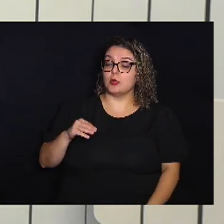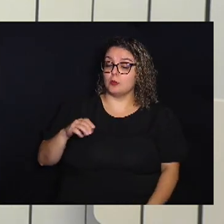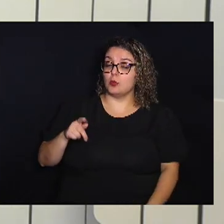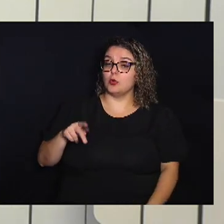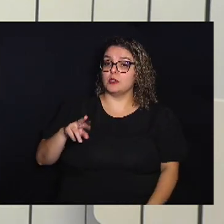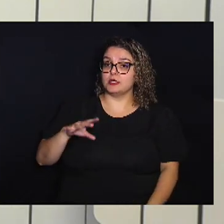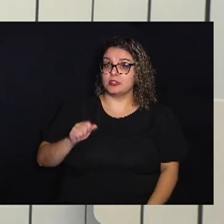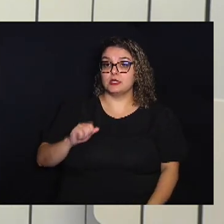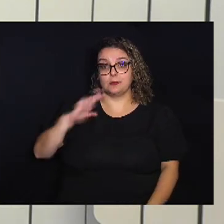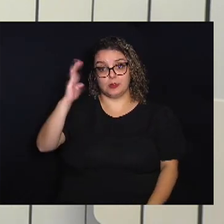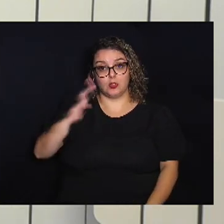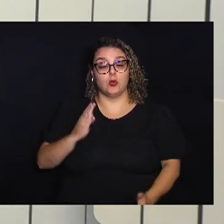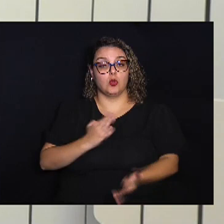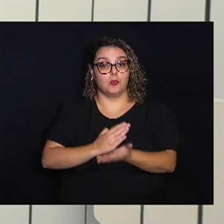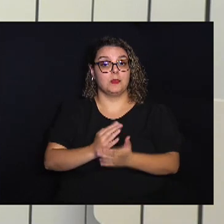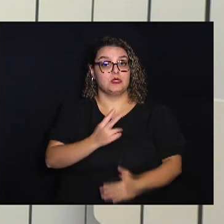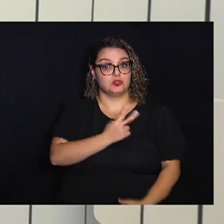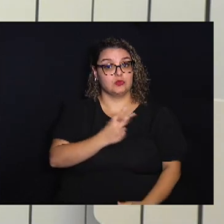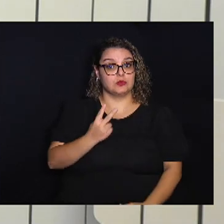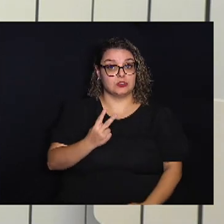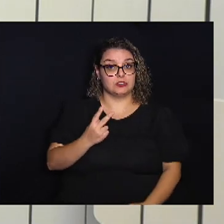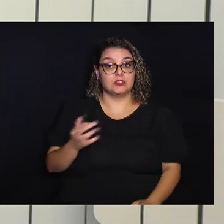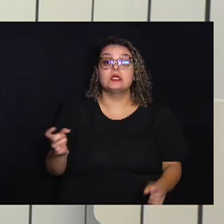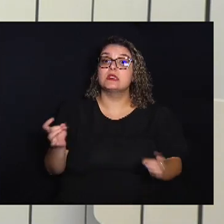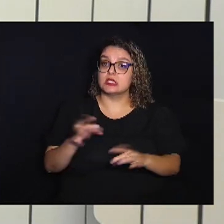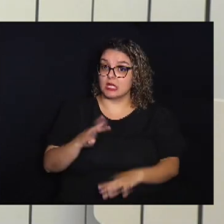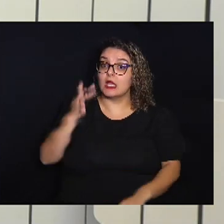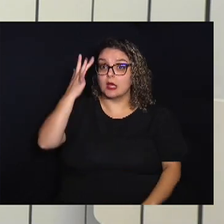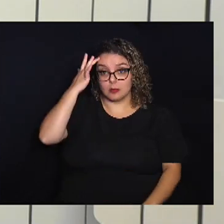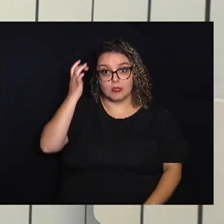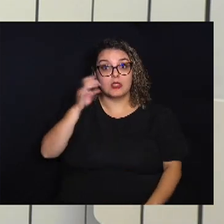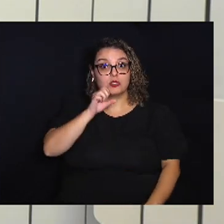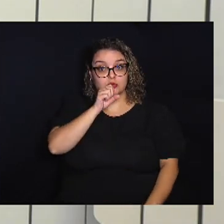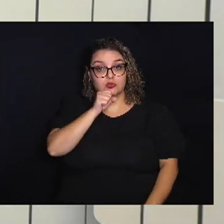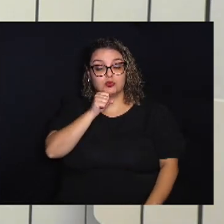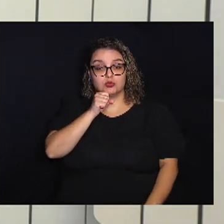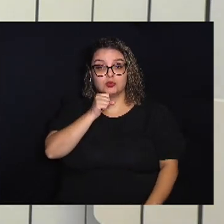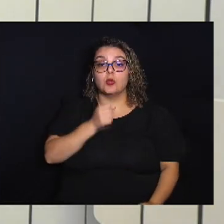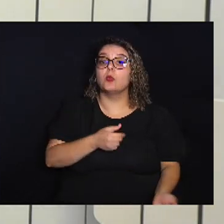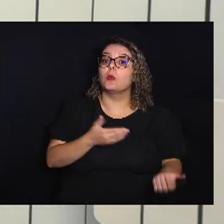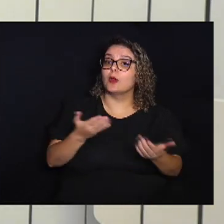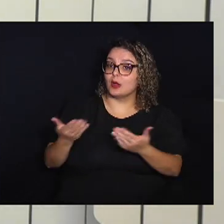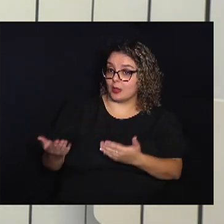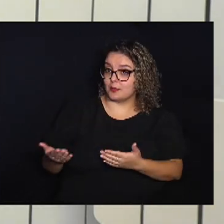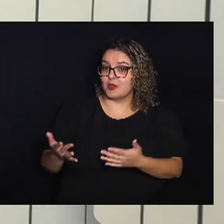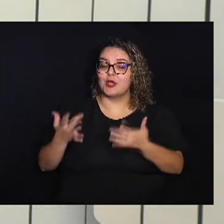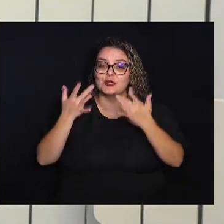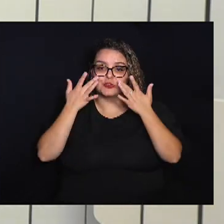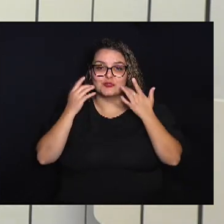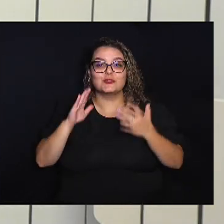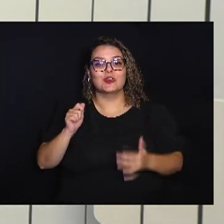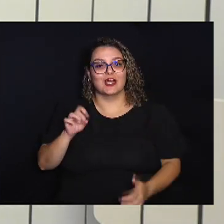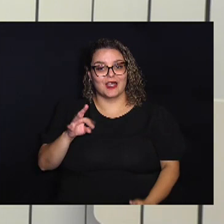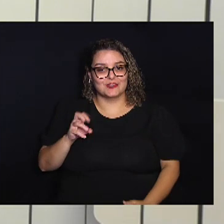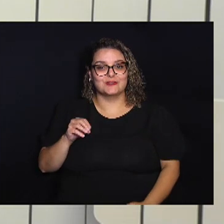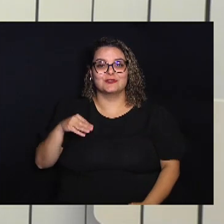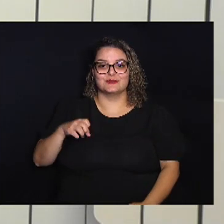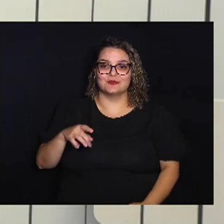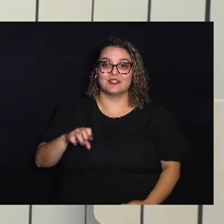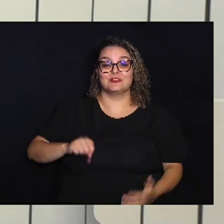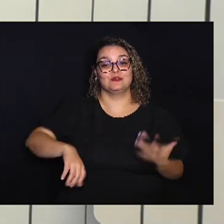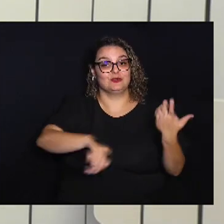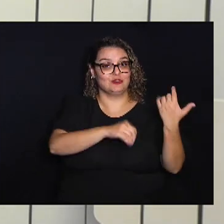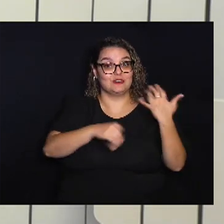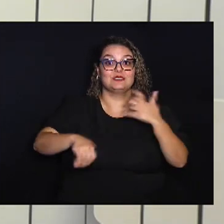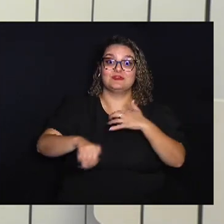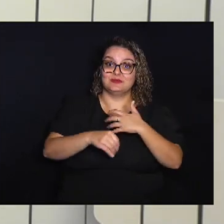Começou no dia 22 E acaba amanhã No sábado Com a apresentação No Teatro Castro Mendes Da Orquestra